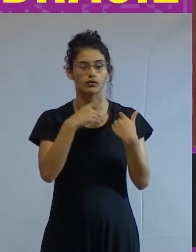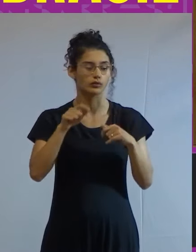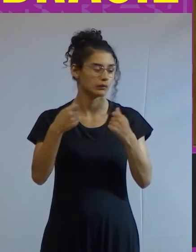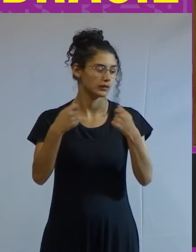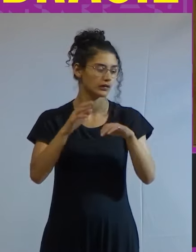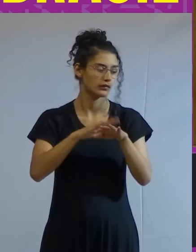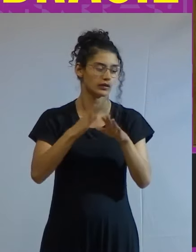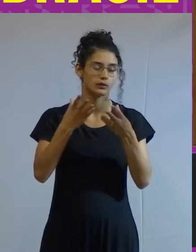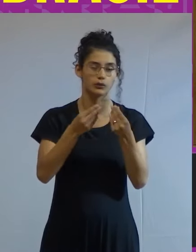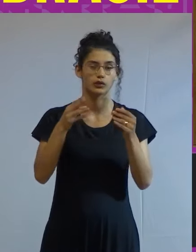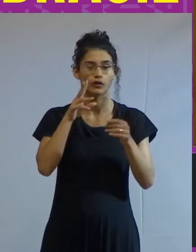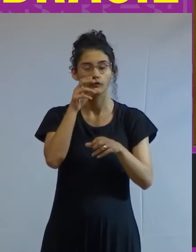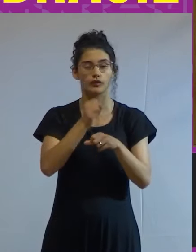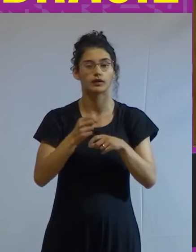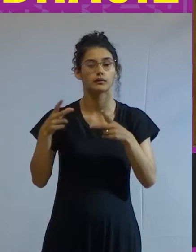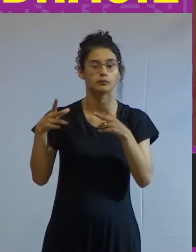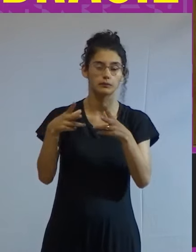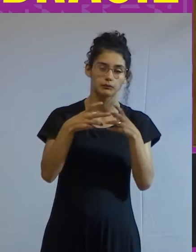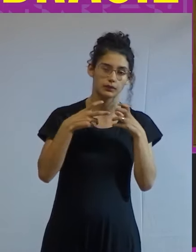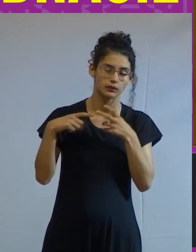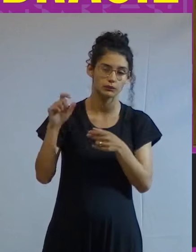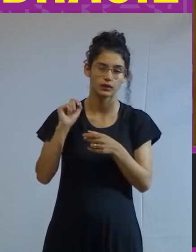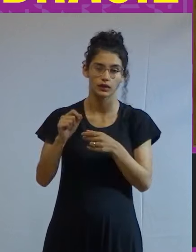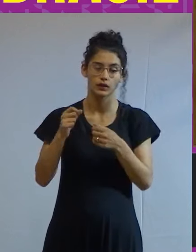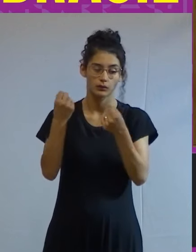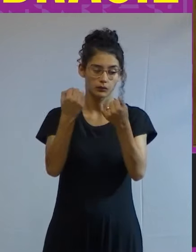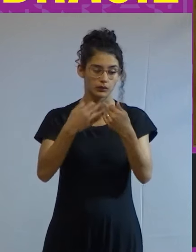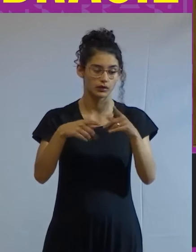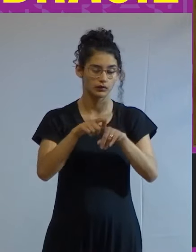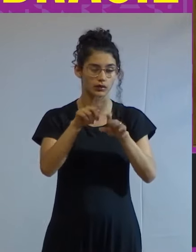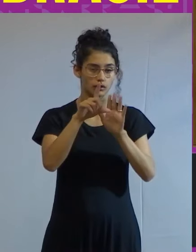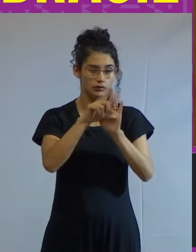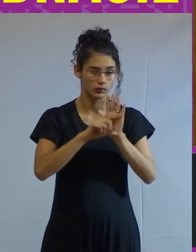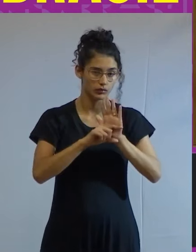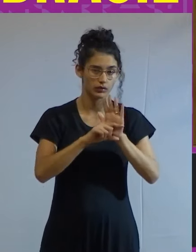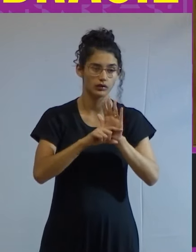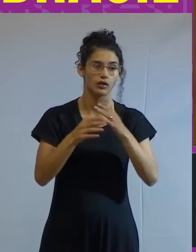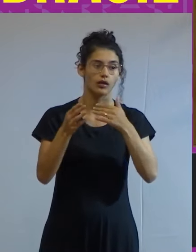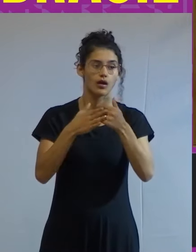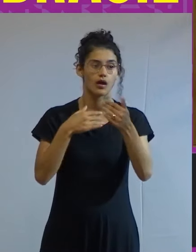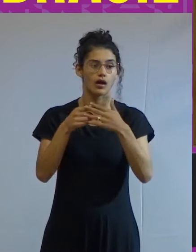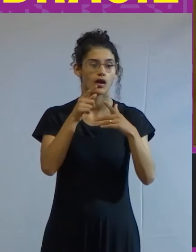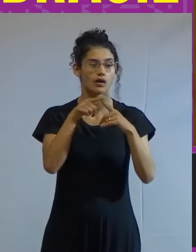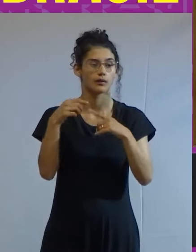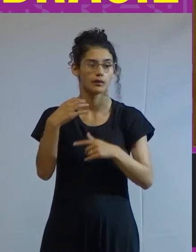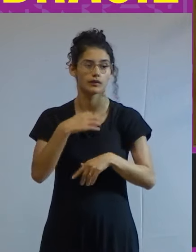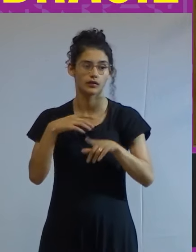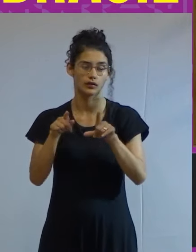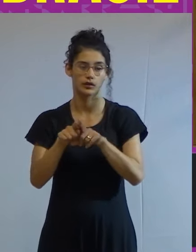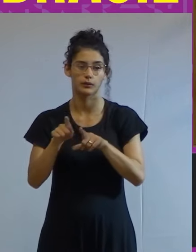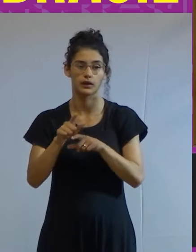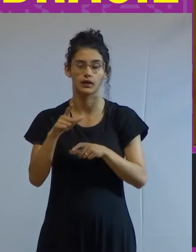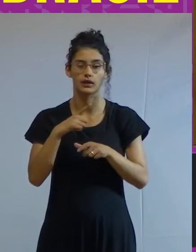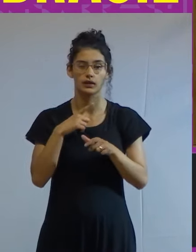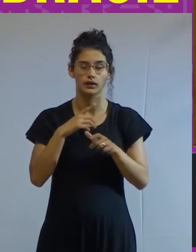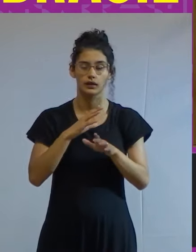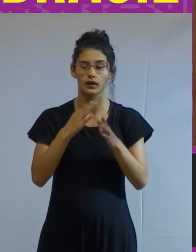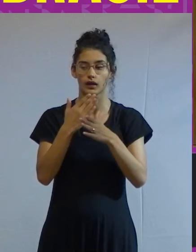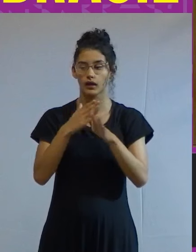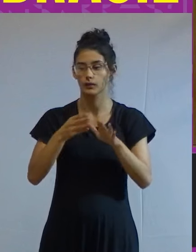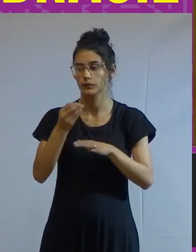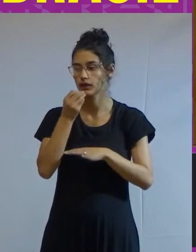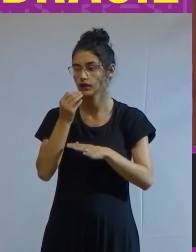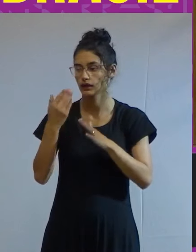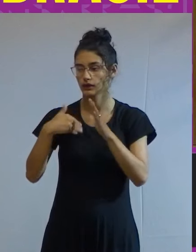preciso muito esforço para perceber que a mencionada redução a qualquer título que seja tende a agravar ainda